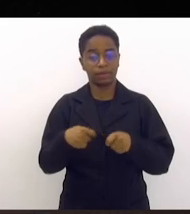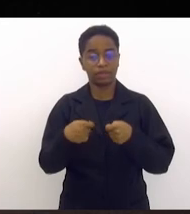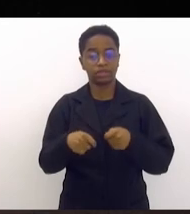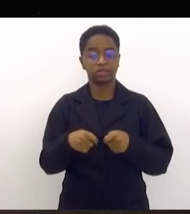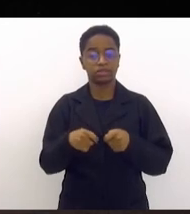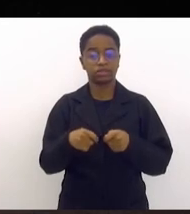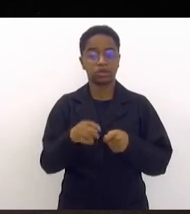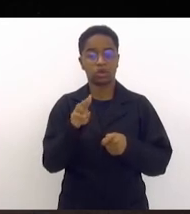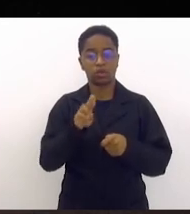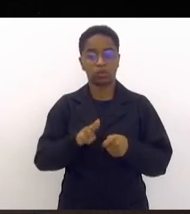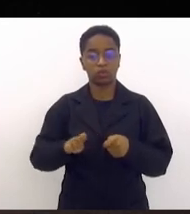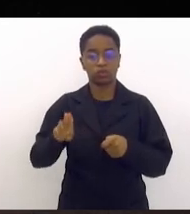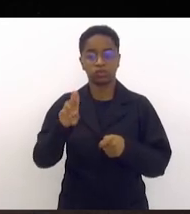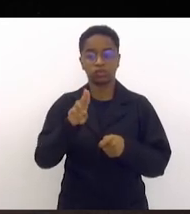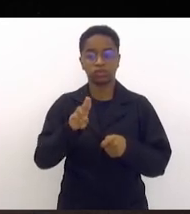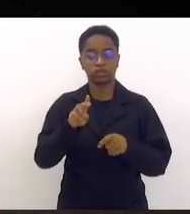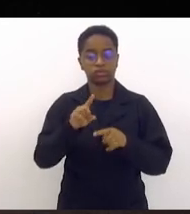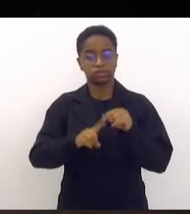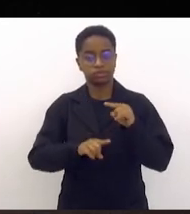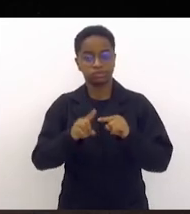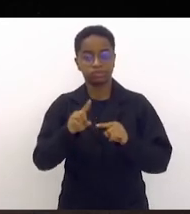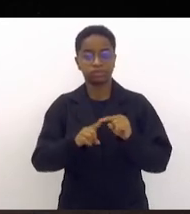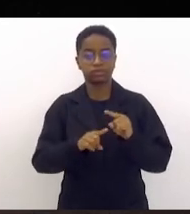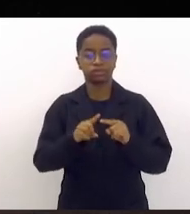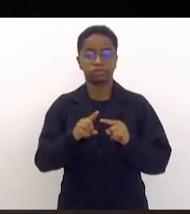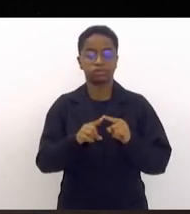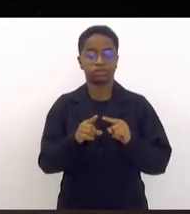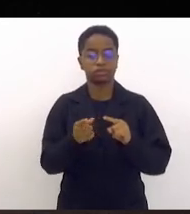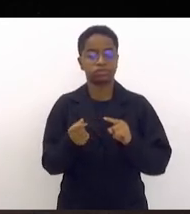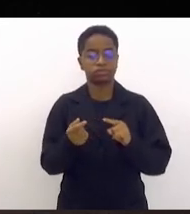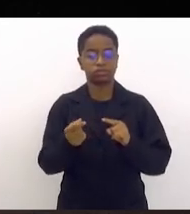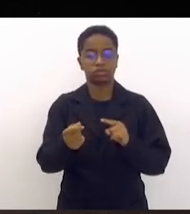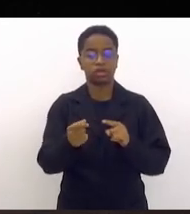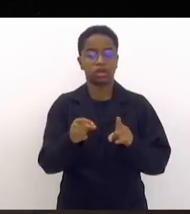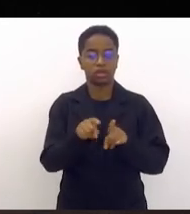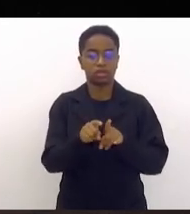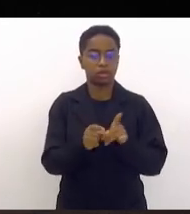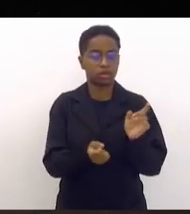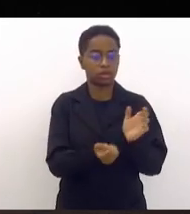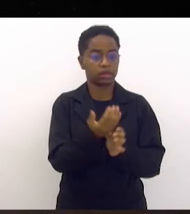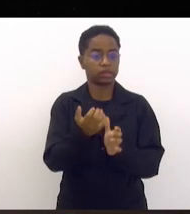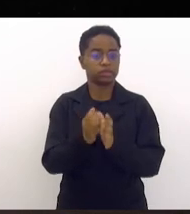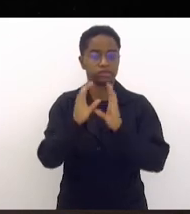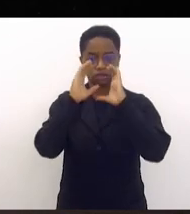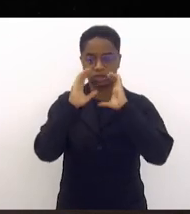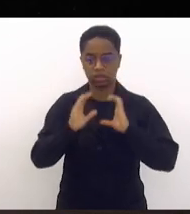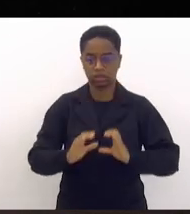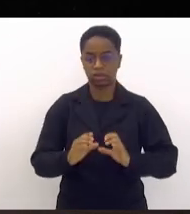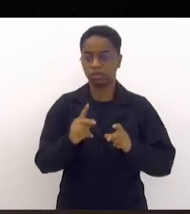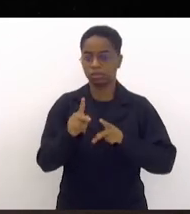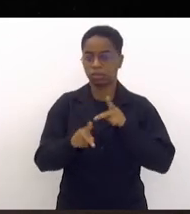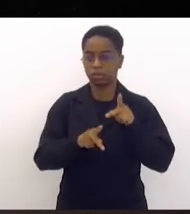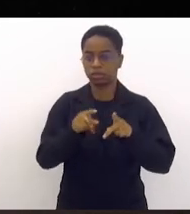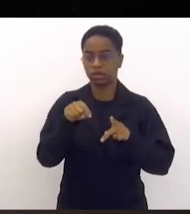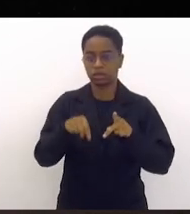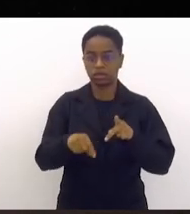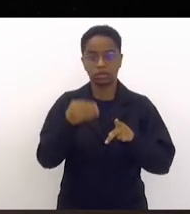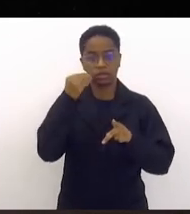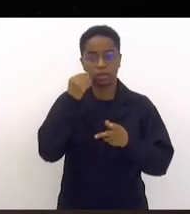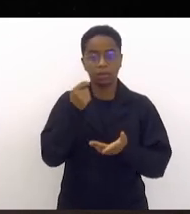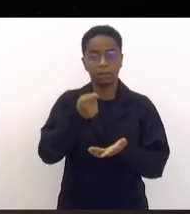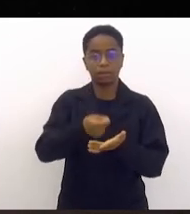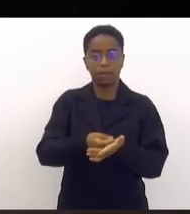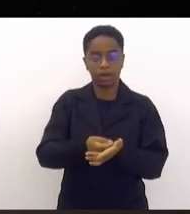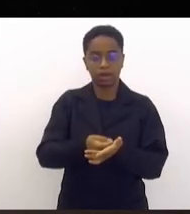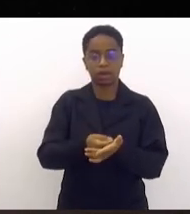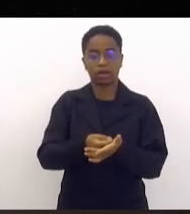recursos de fundos geradores de cidadania para o povo do Estado para pagar mão de